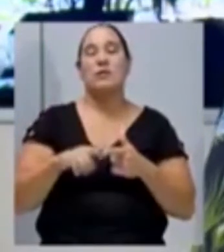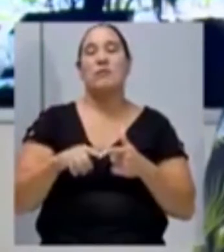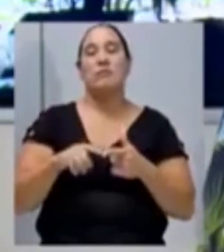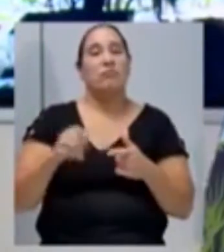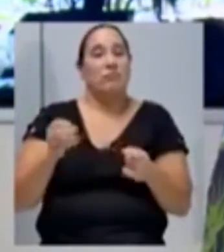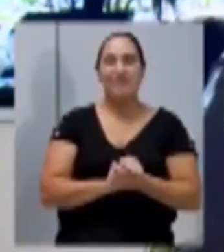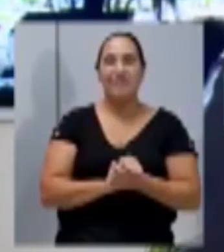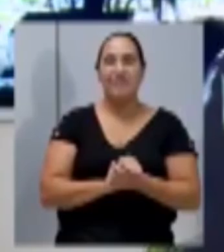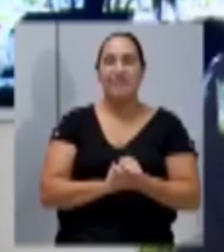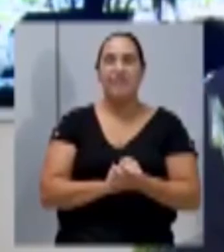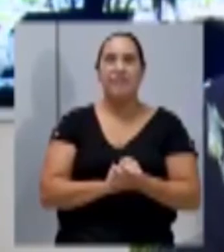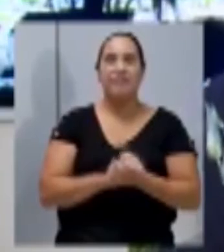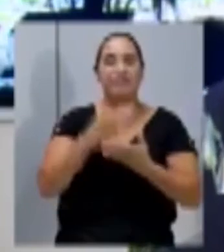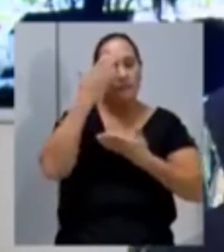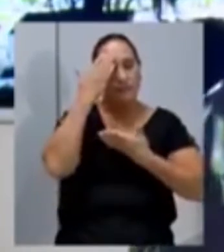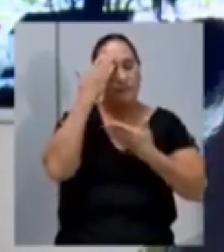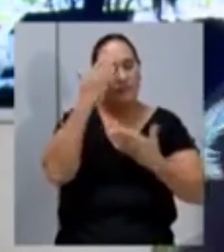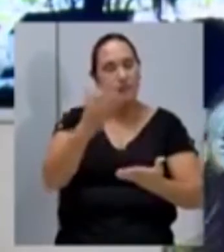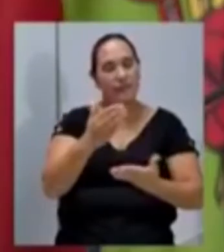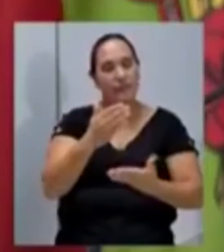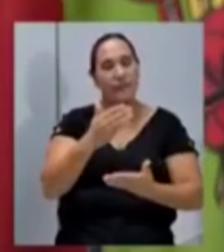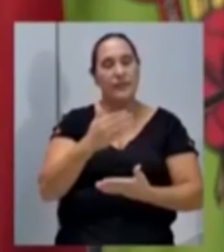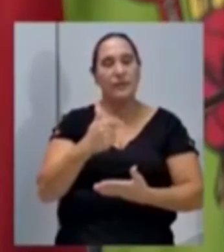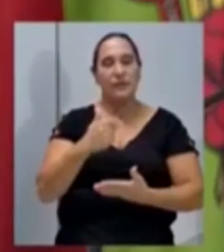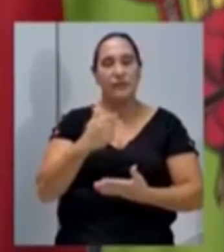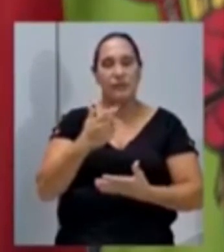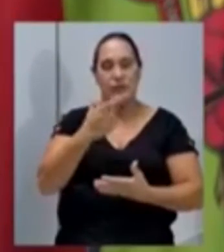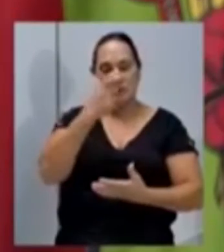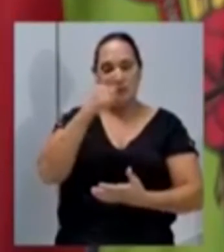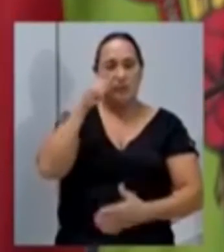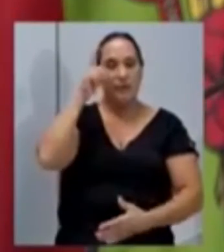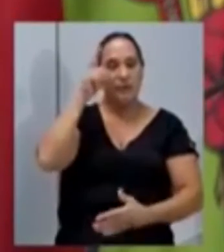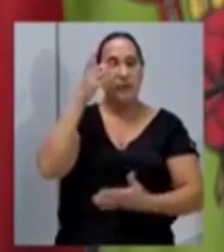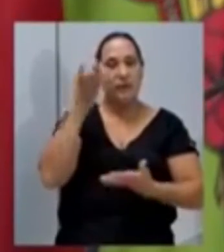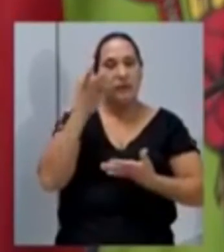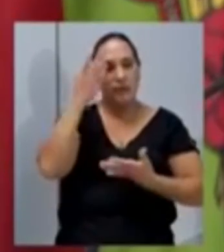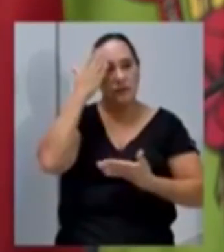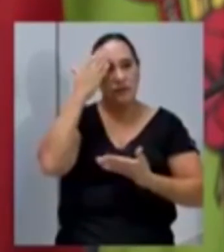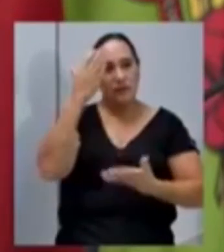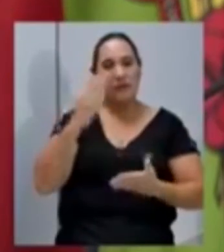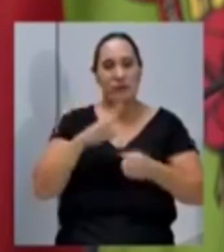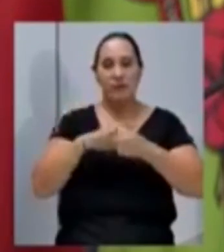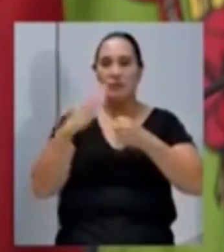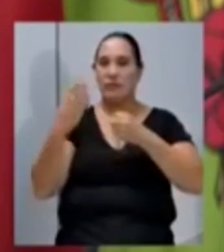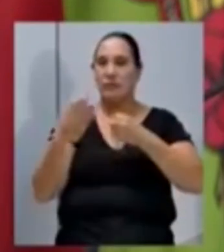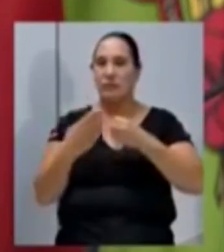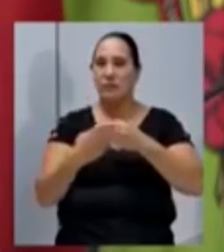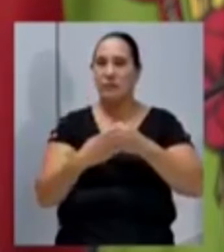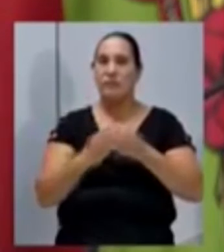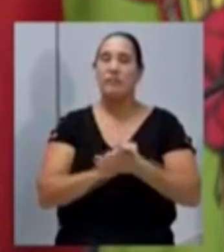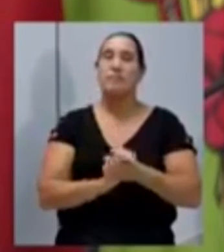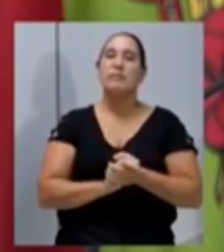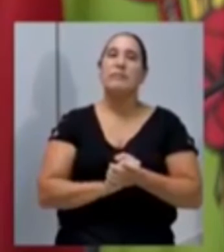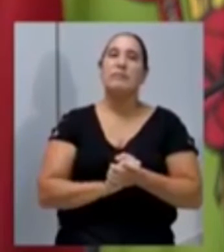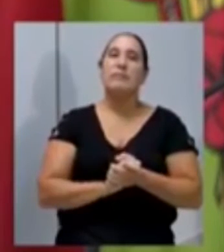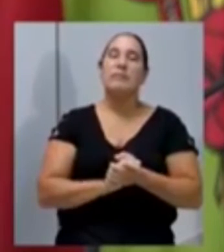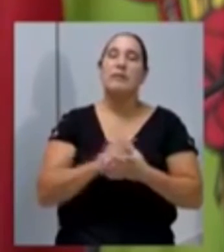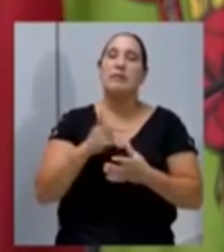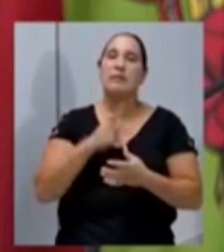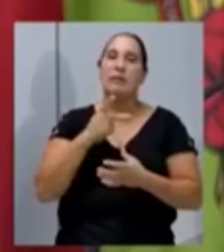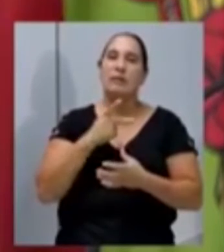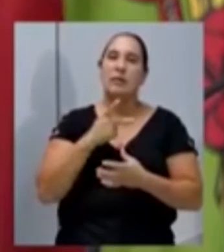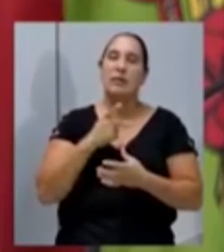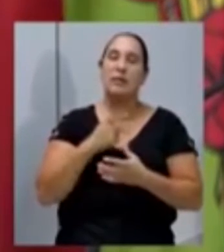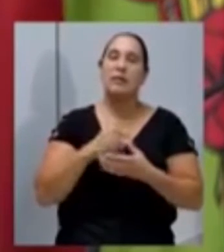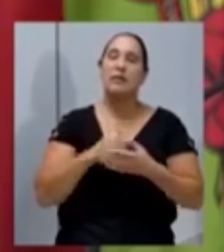resolvido. Obrigado, Elisana. Quero agradecer a você, ao Giovanni, a todos os moradores do bairro Leandro e de Lourdes. Dizer que estaremos